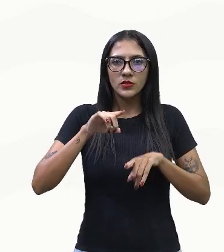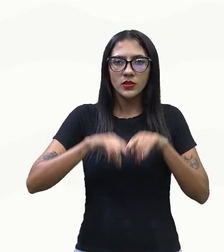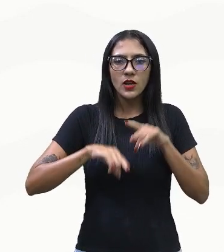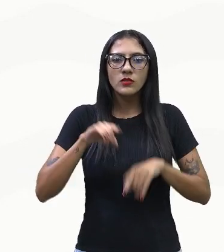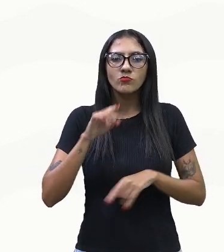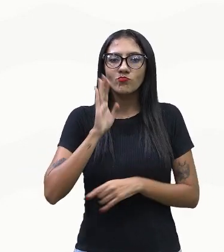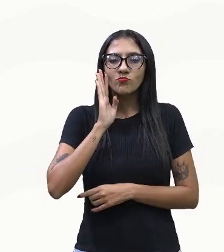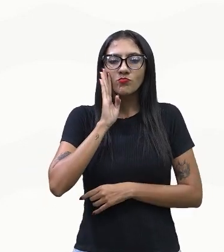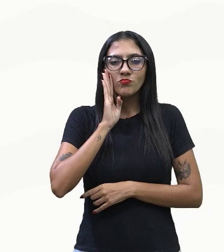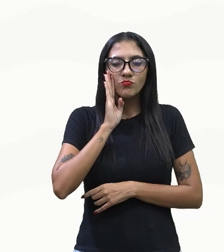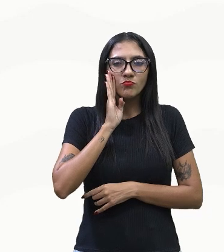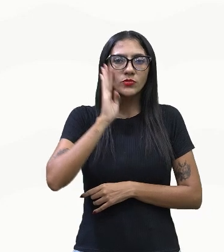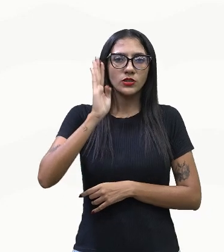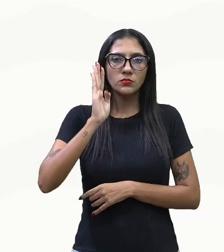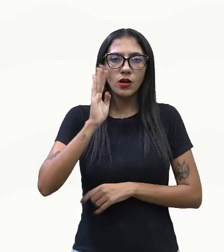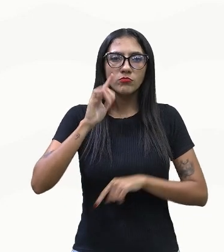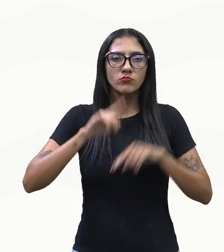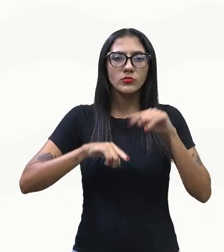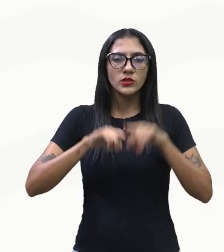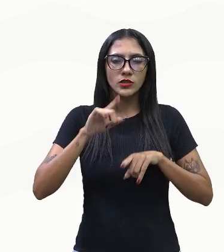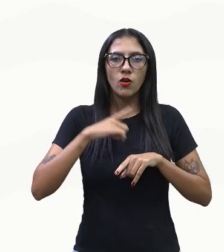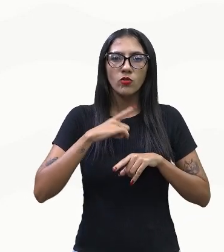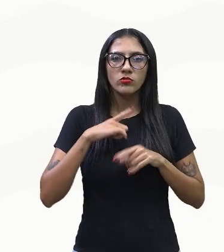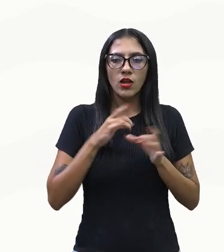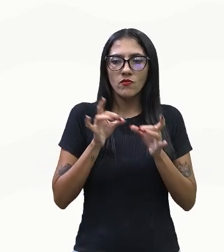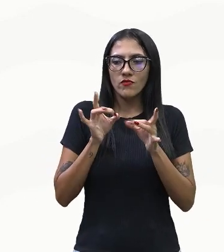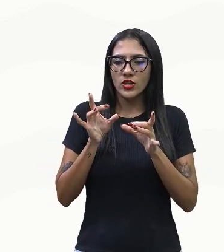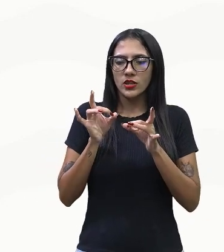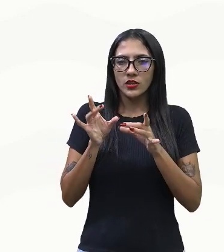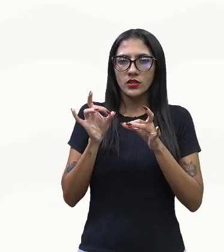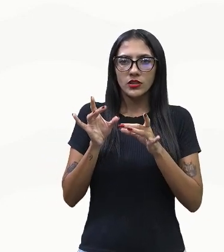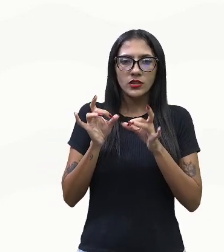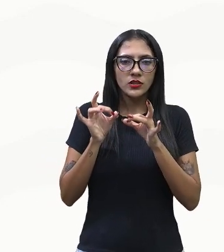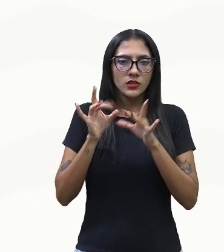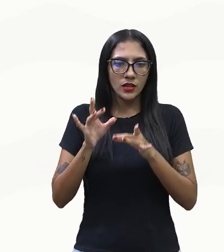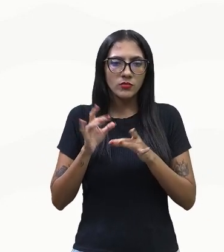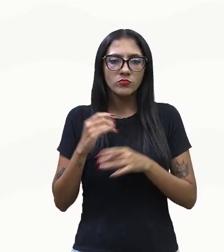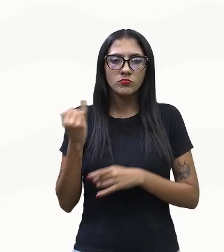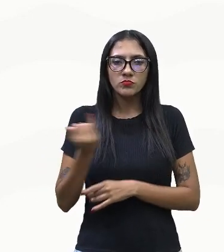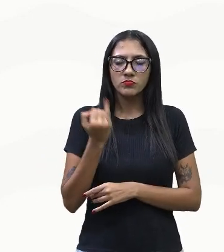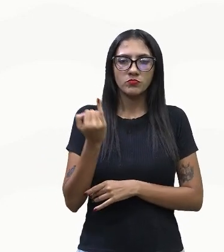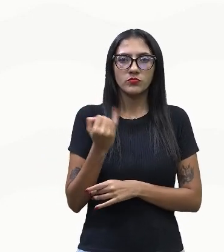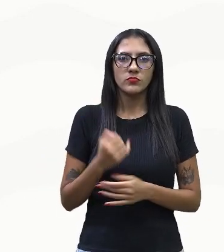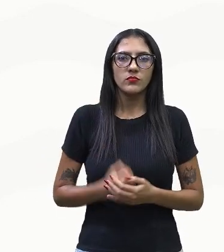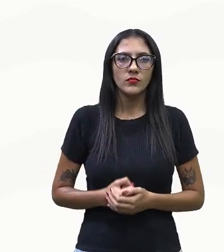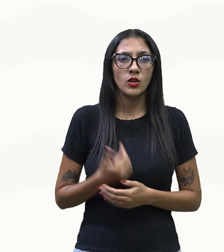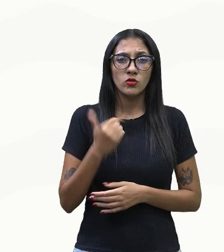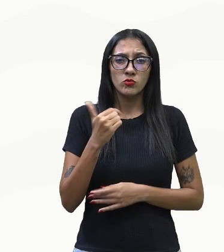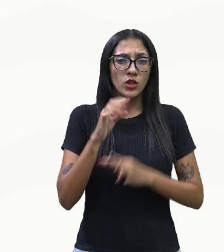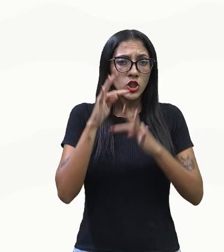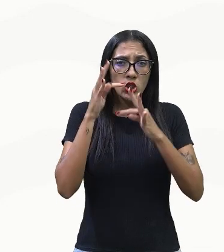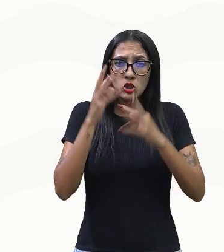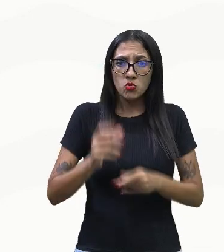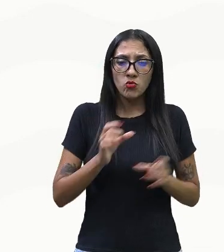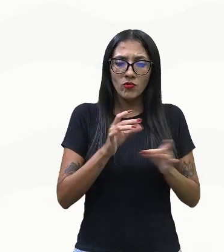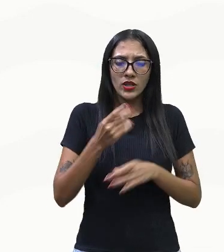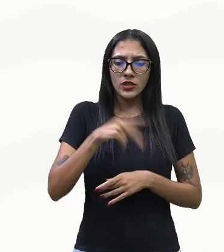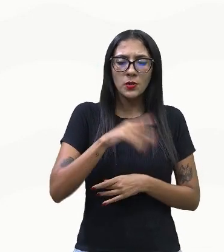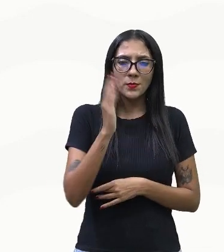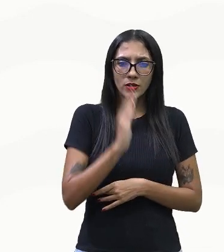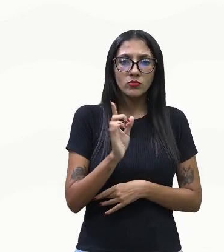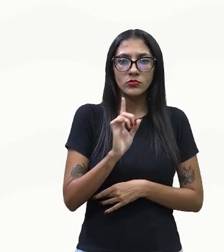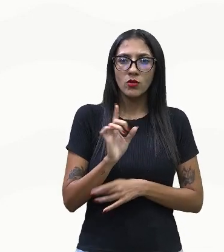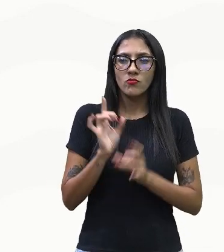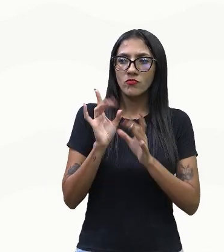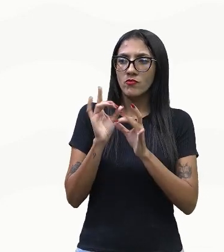digamos que a mercadoria que é exportada, que não, particularmente, não fica na sua totalidade aqui no Brasil, ela é exportada,